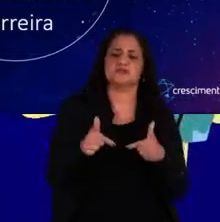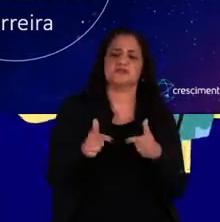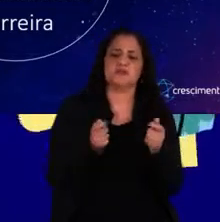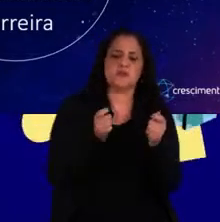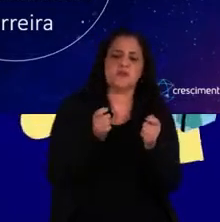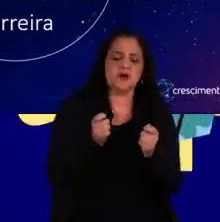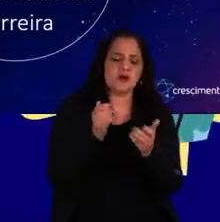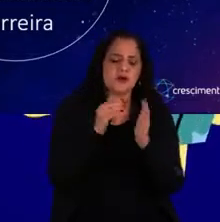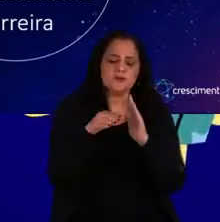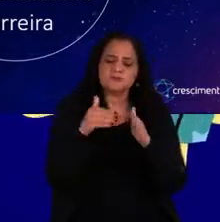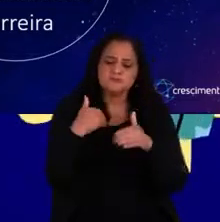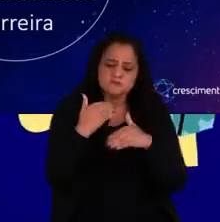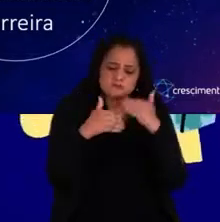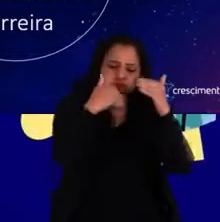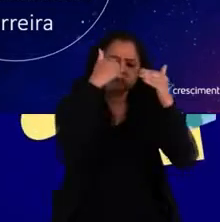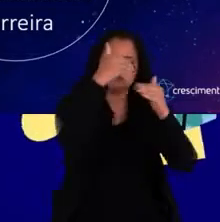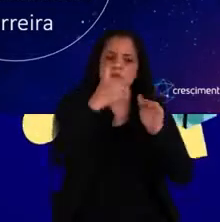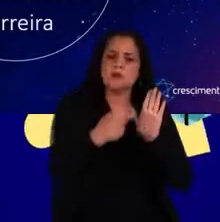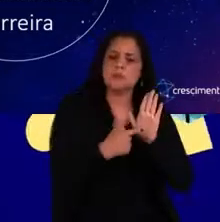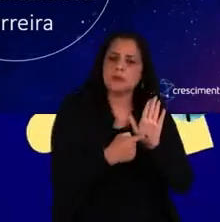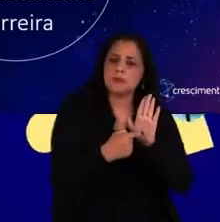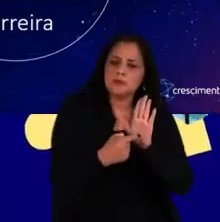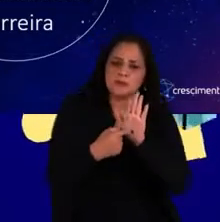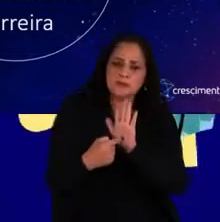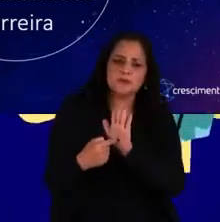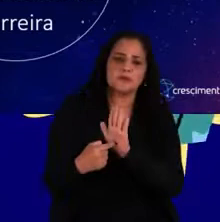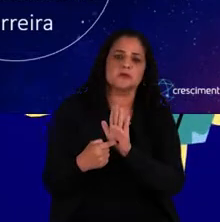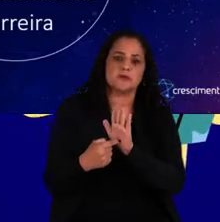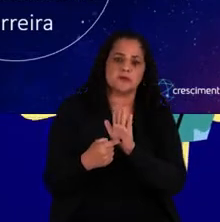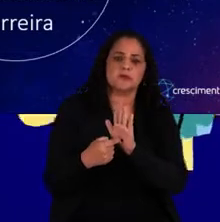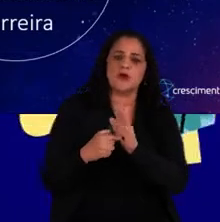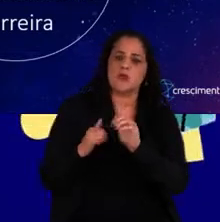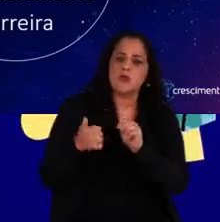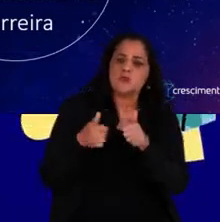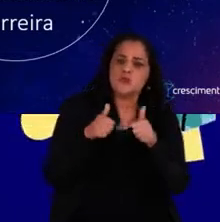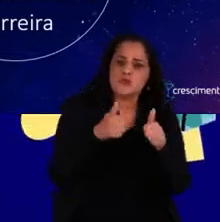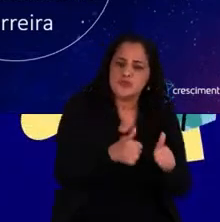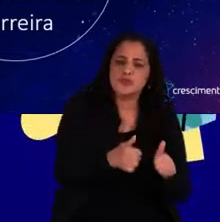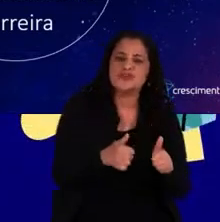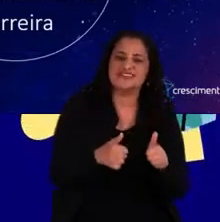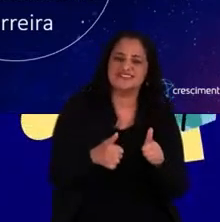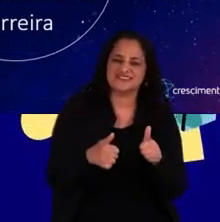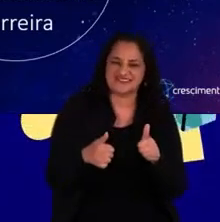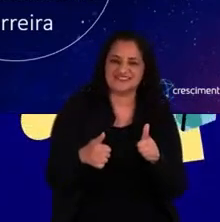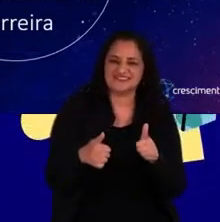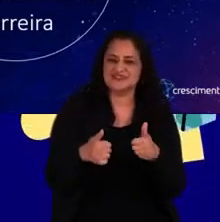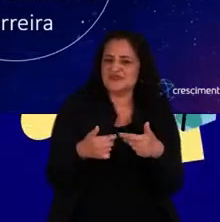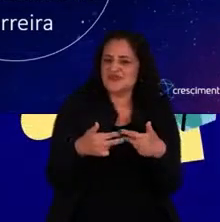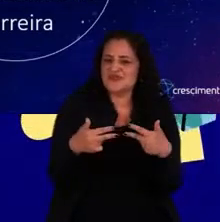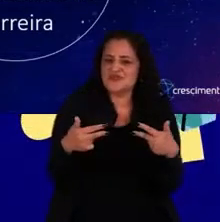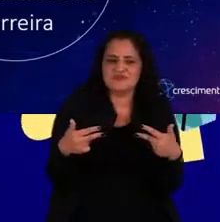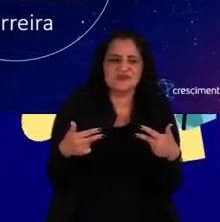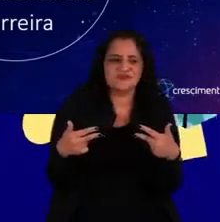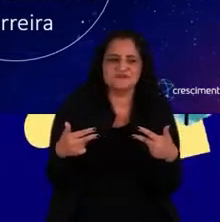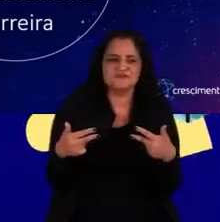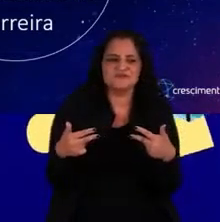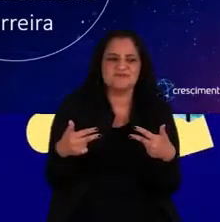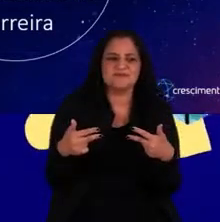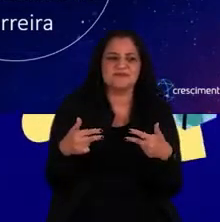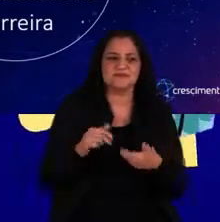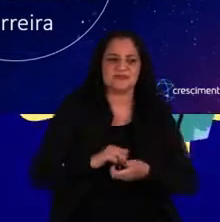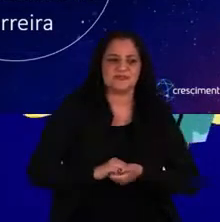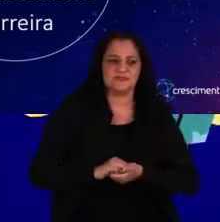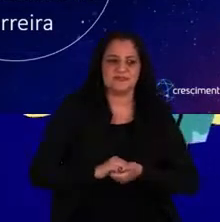está mais relacionado aos processos, aos indicadores, ao acompanhamento de QPIs, por exemplo. Só que